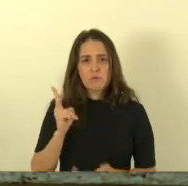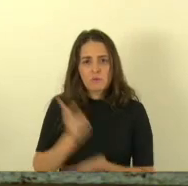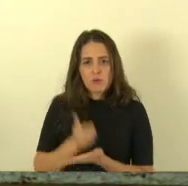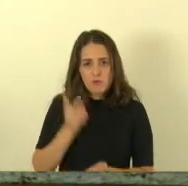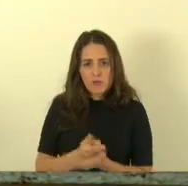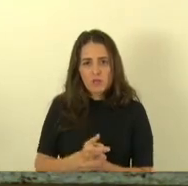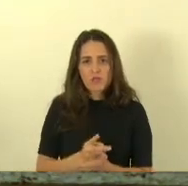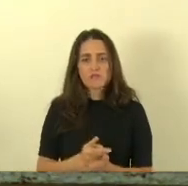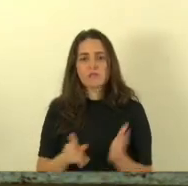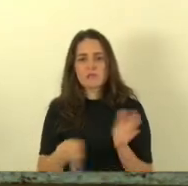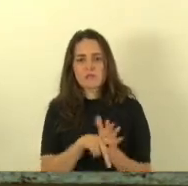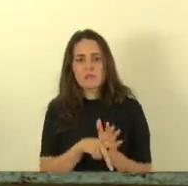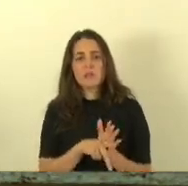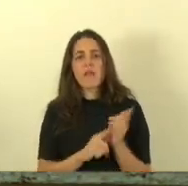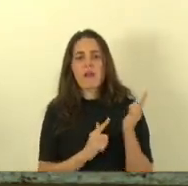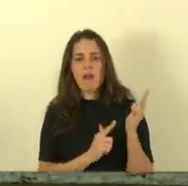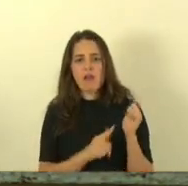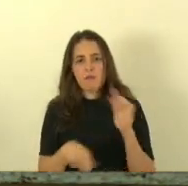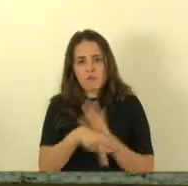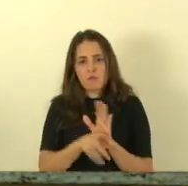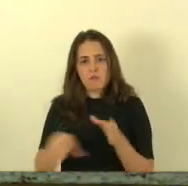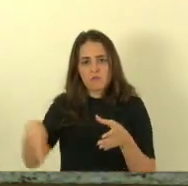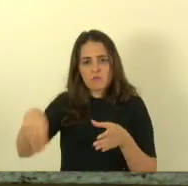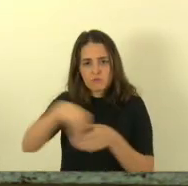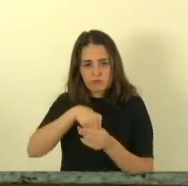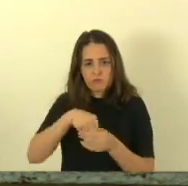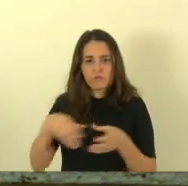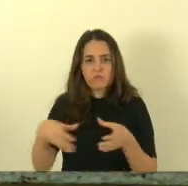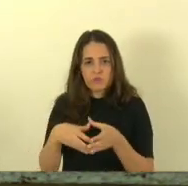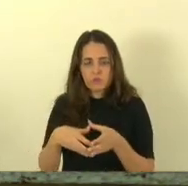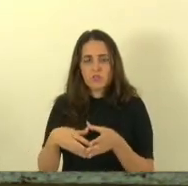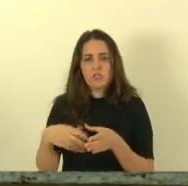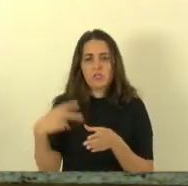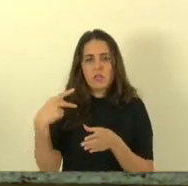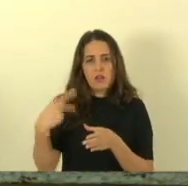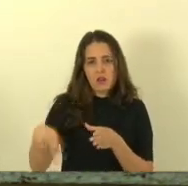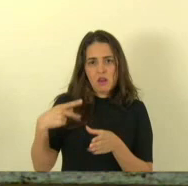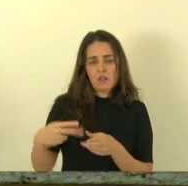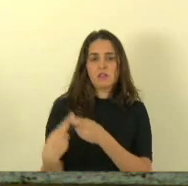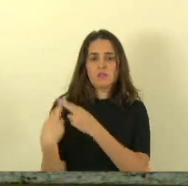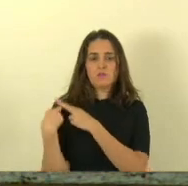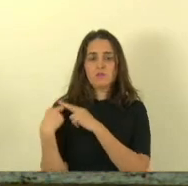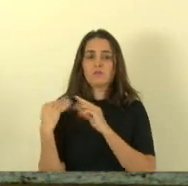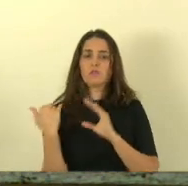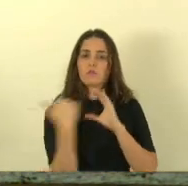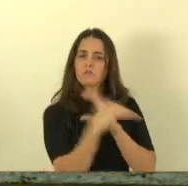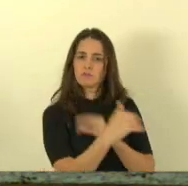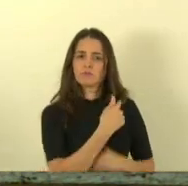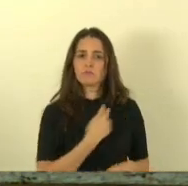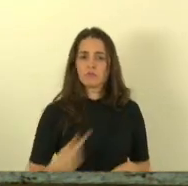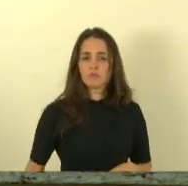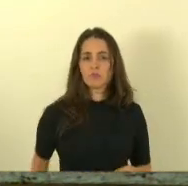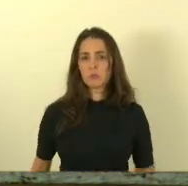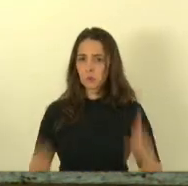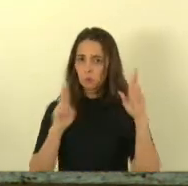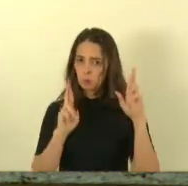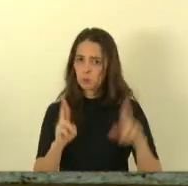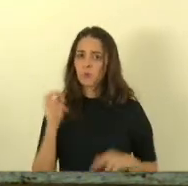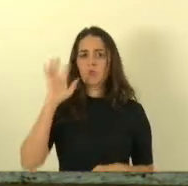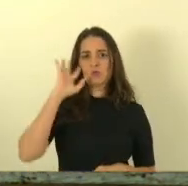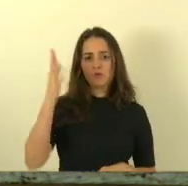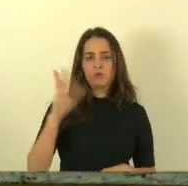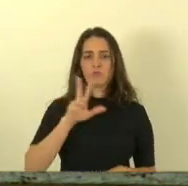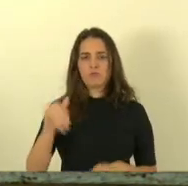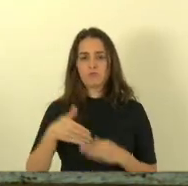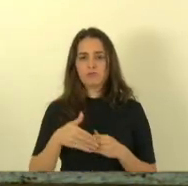acautelada a ele. Já foi passada para o secretário-chefe da Casa Civil e também para o governador do Estado, e esperamos também que a situação seja resolvida no